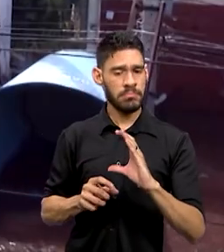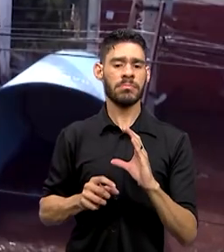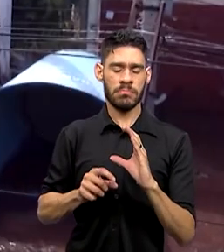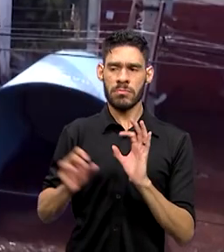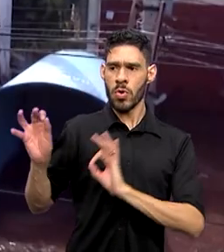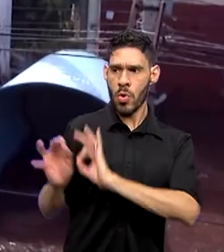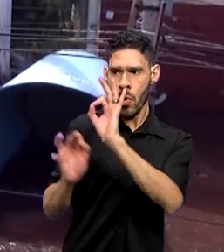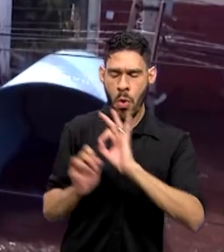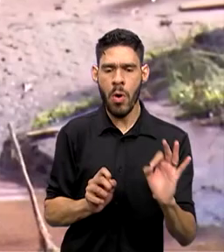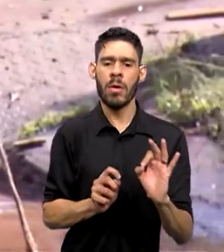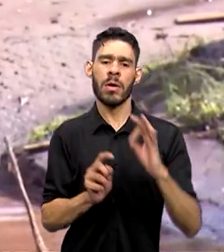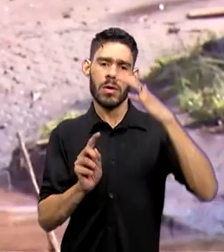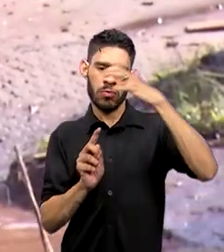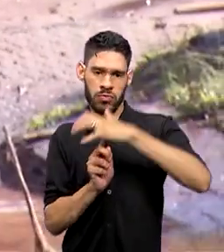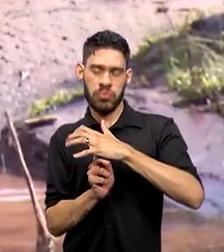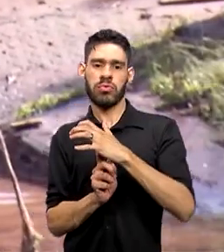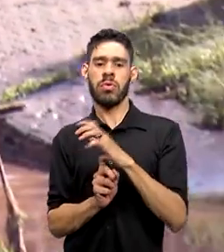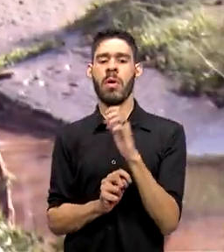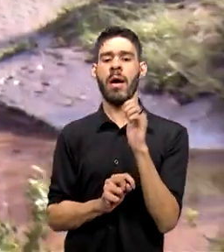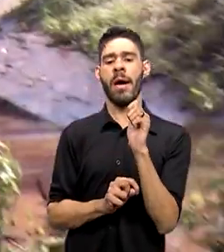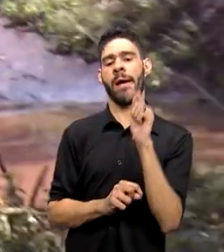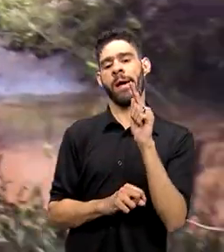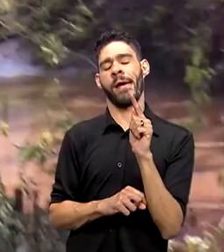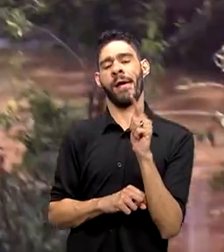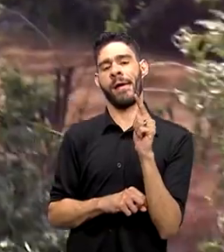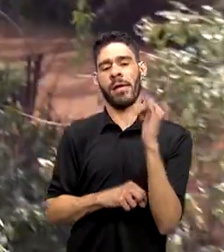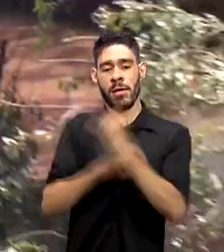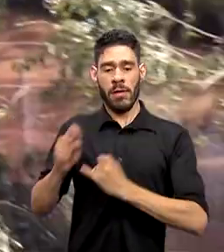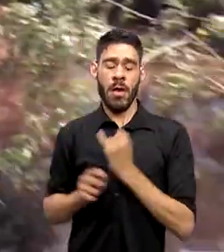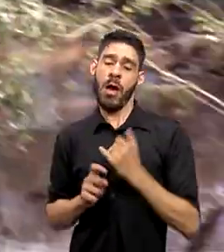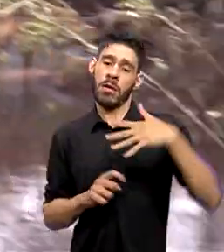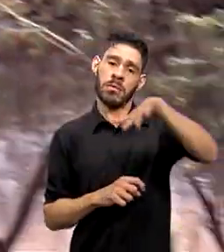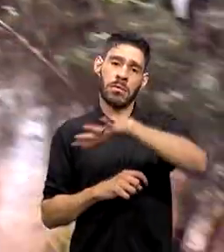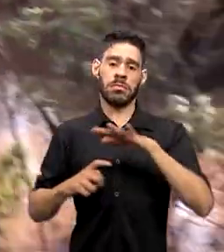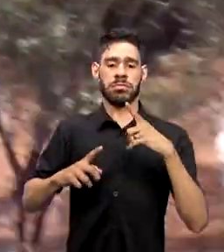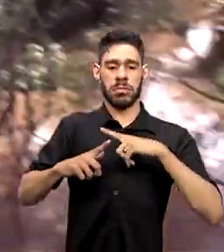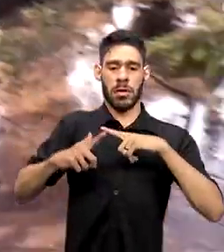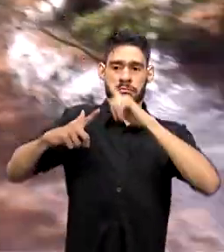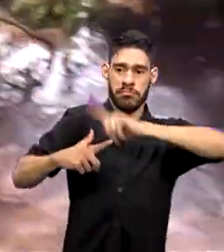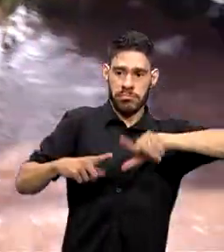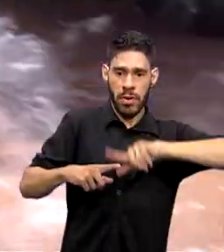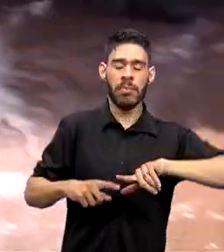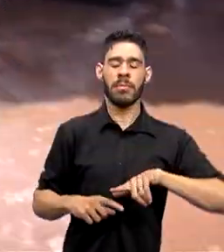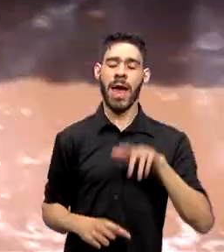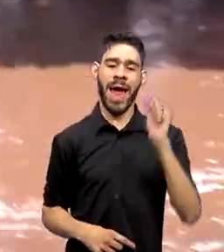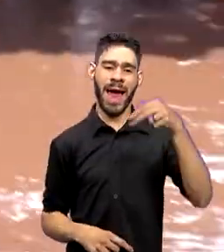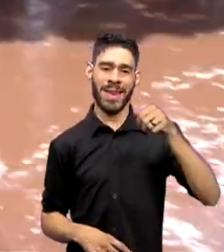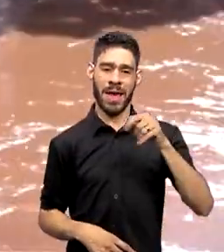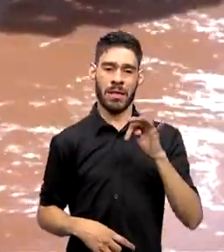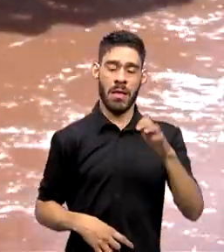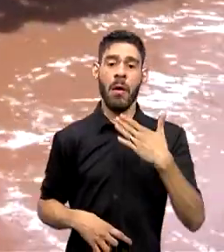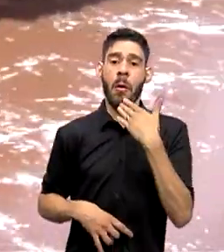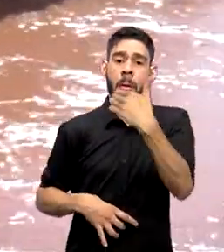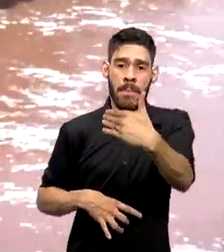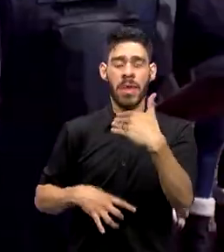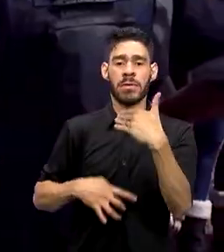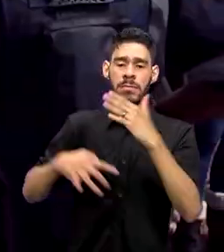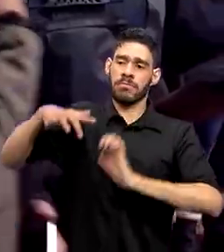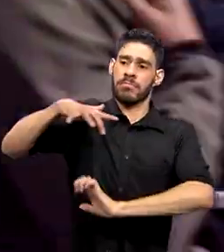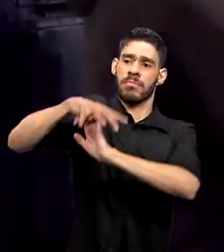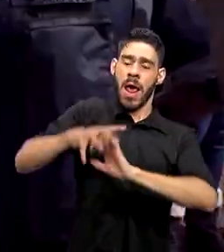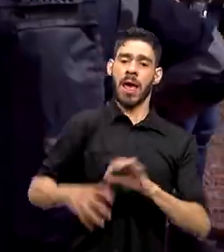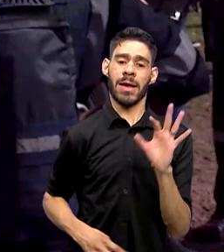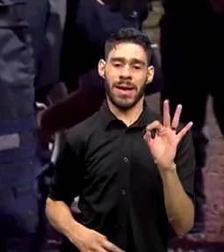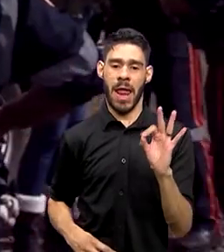providenciando antenas fixas de banda larga via satélite para as áreas atingidas. E a Anatel solicitou às operadoras